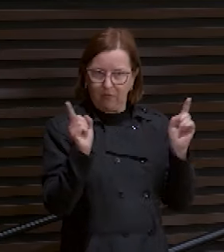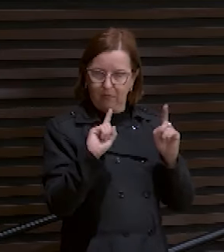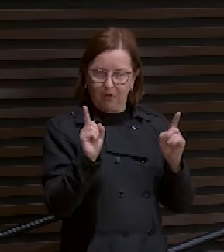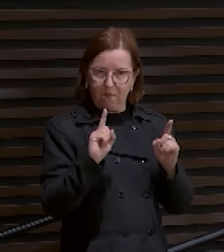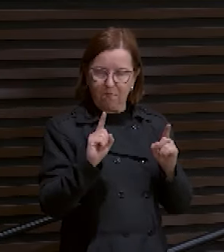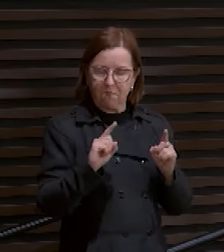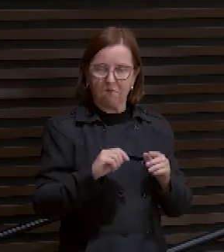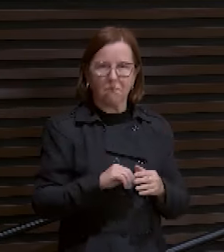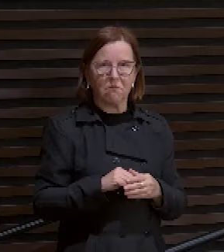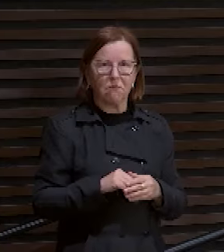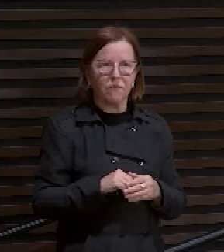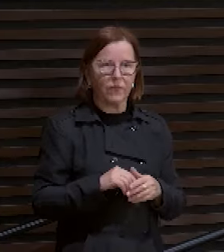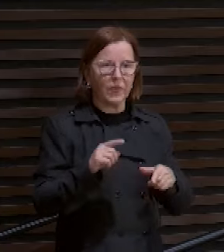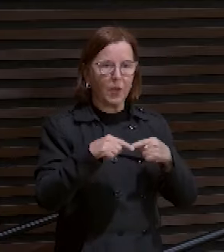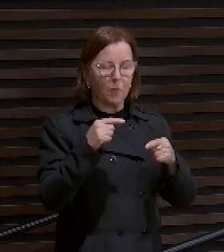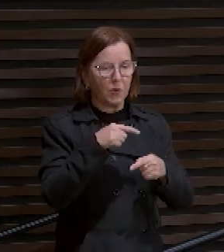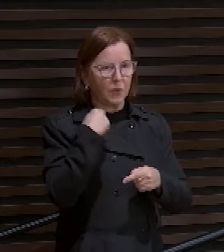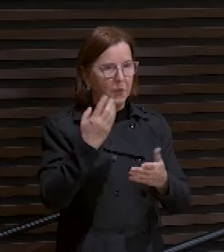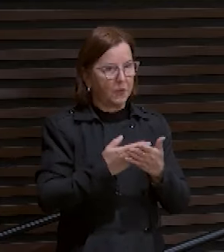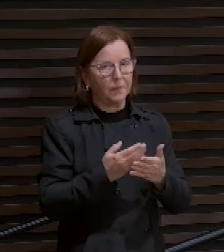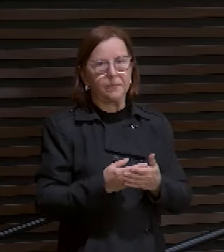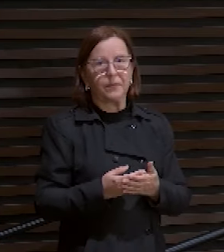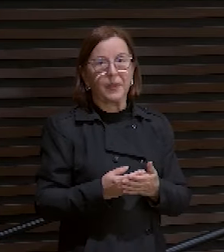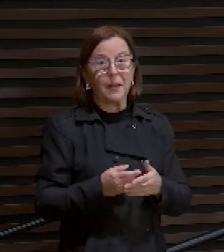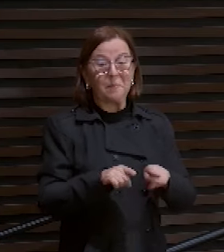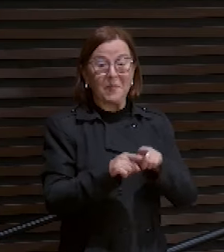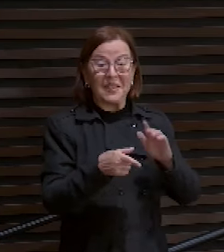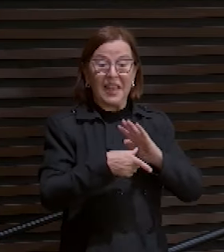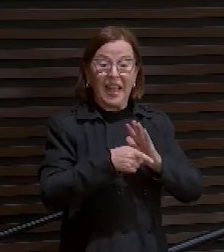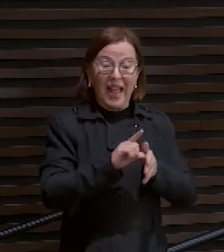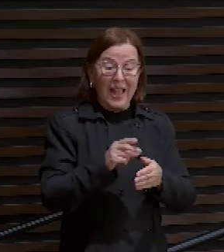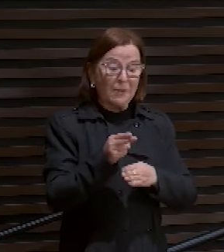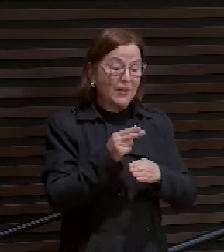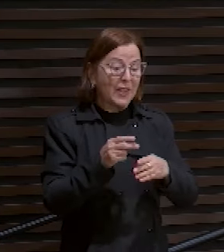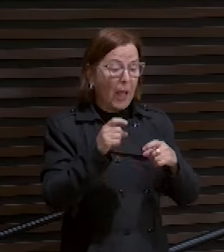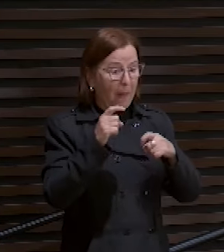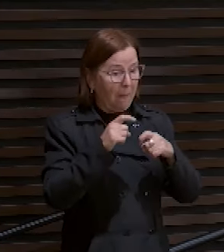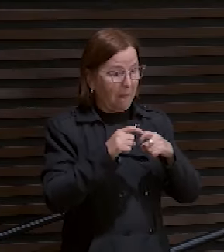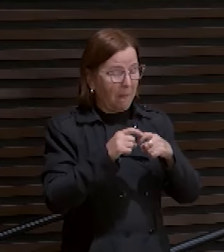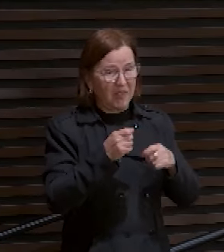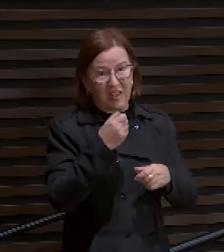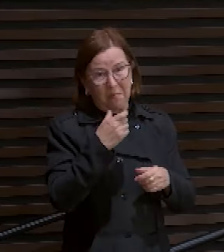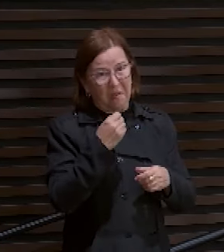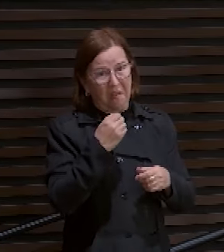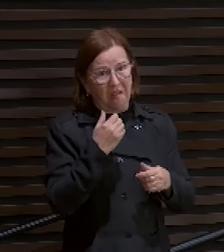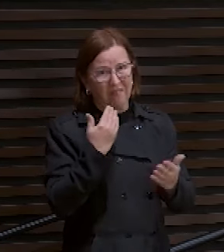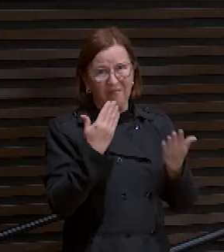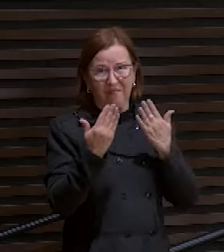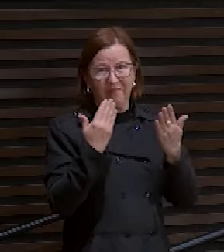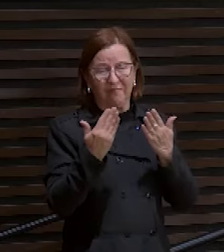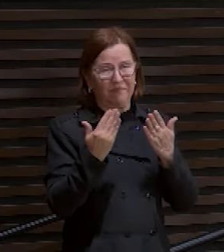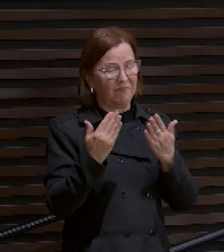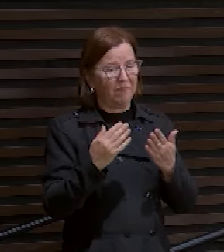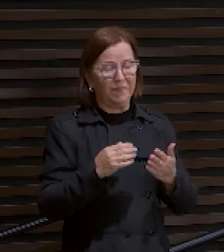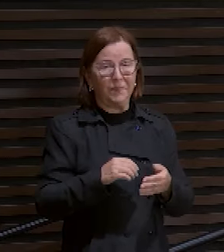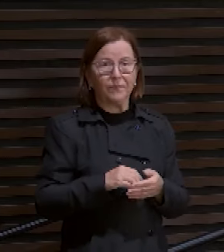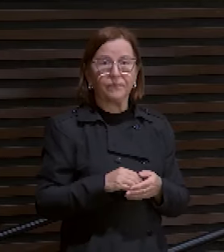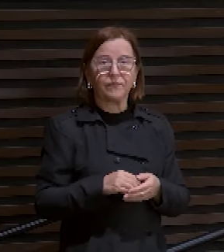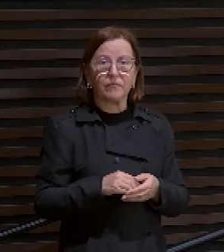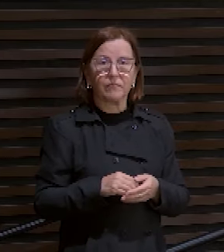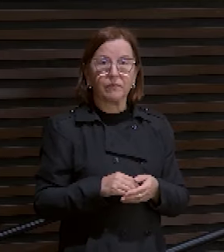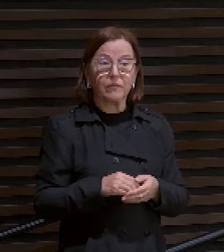estudos aí. Mas antes de buscar médico, remédio, psiquiatra, psicólogo.